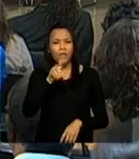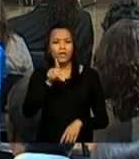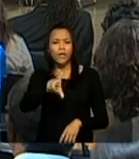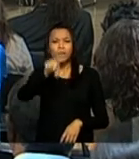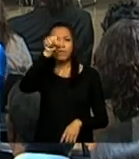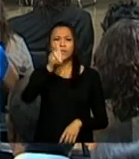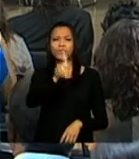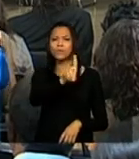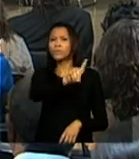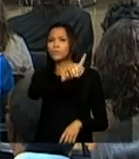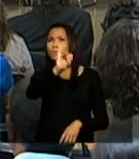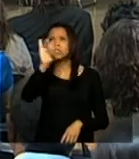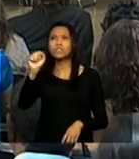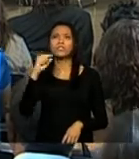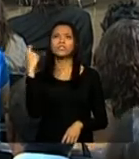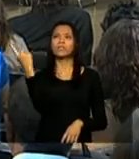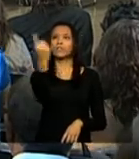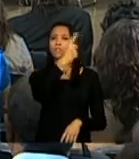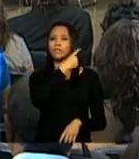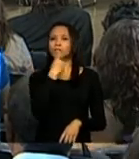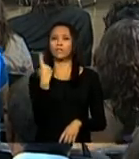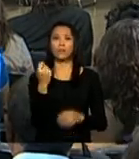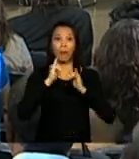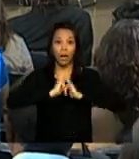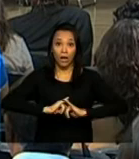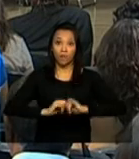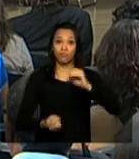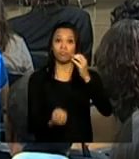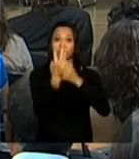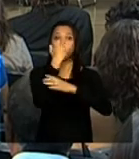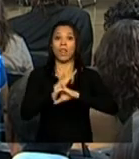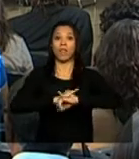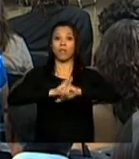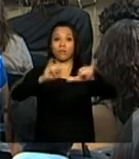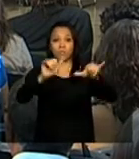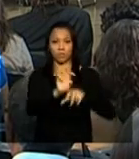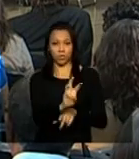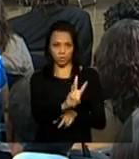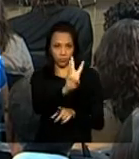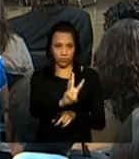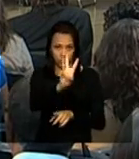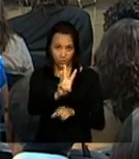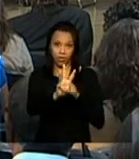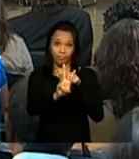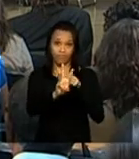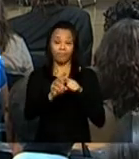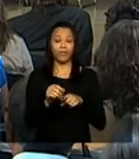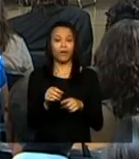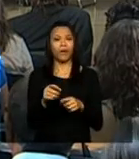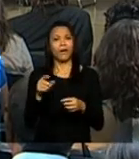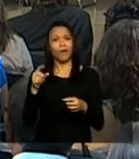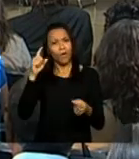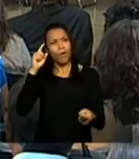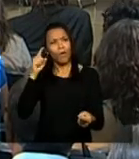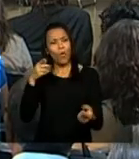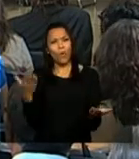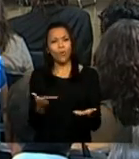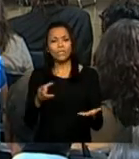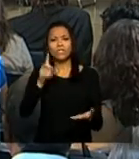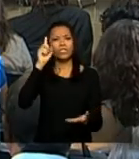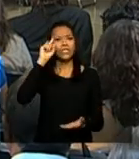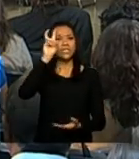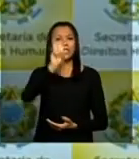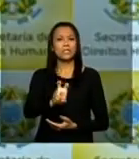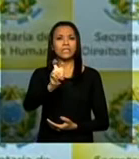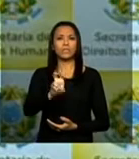para o lançamento do portal coincide hoje dia 5 de dezembro